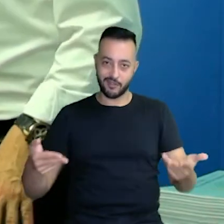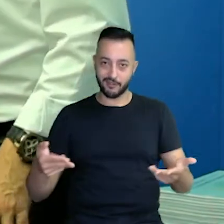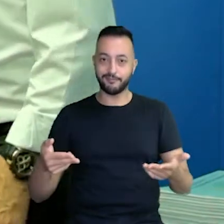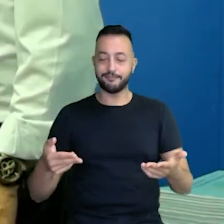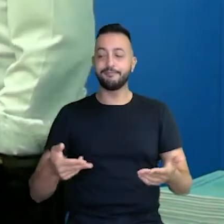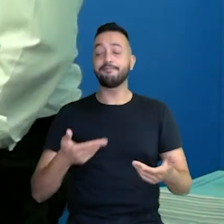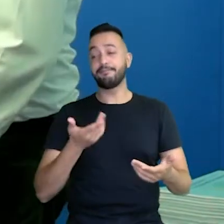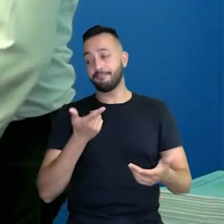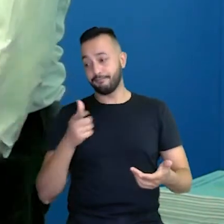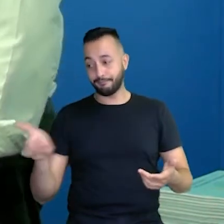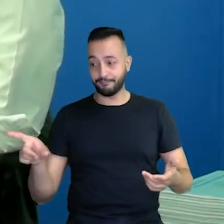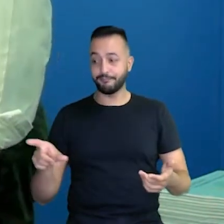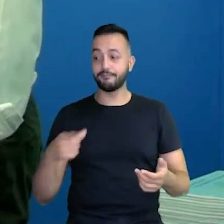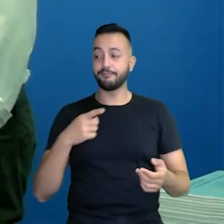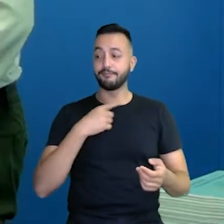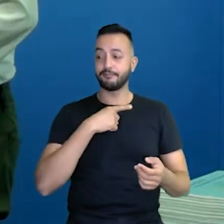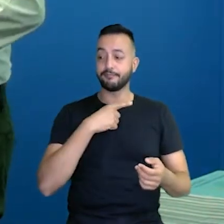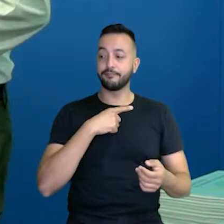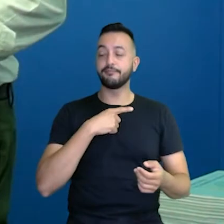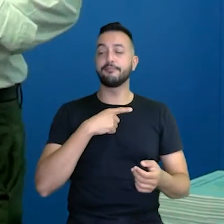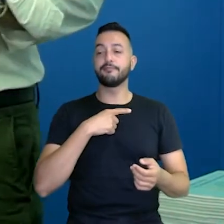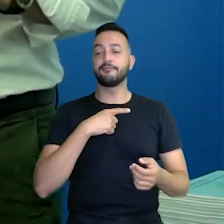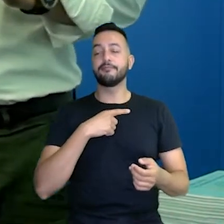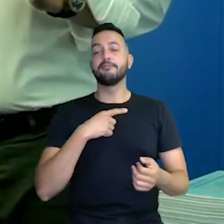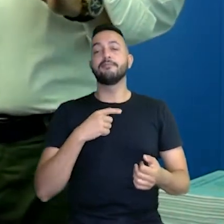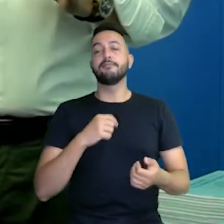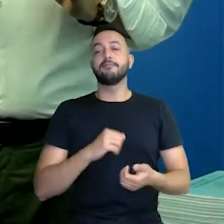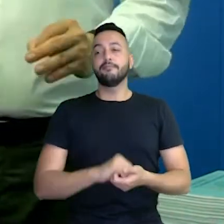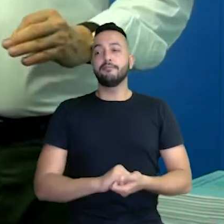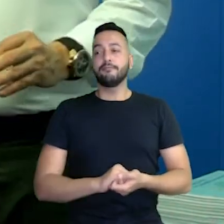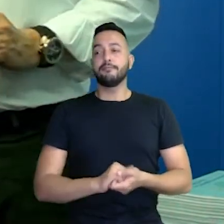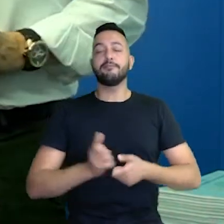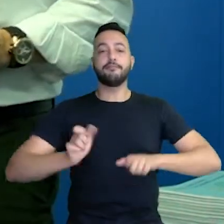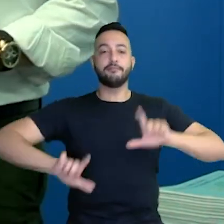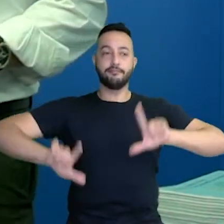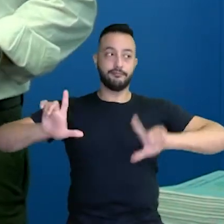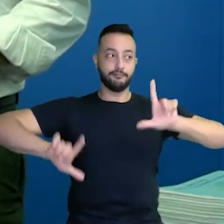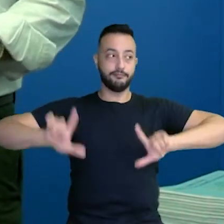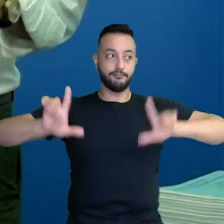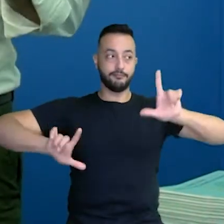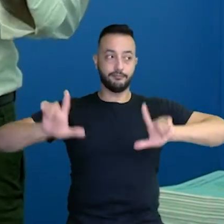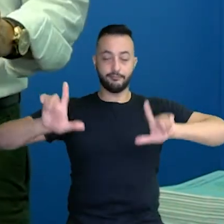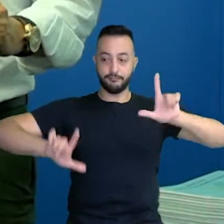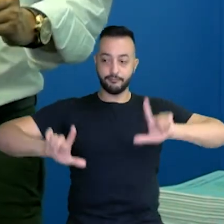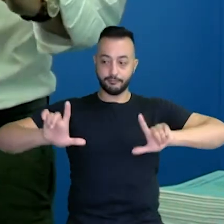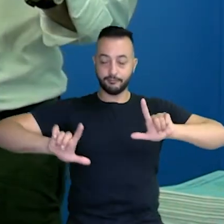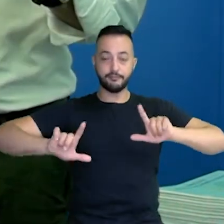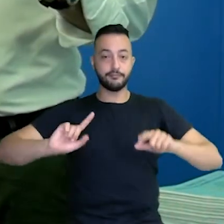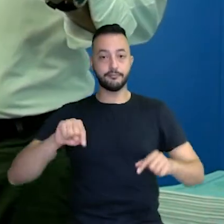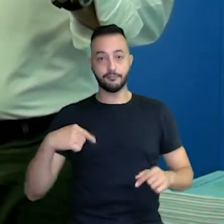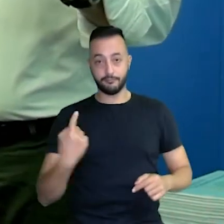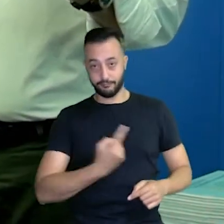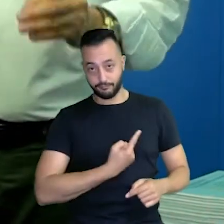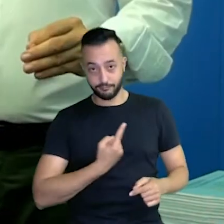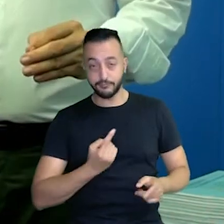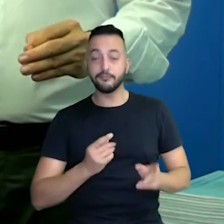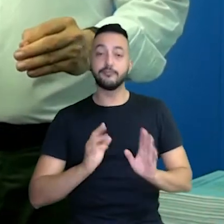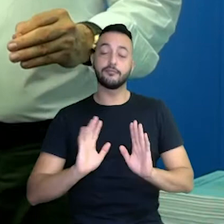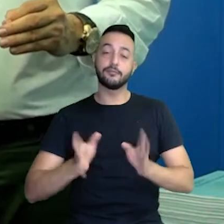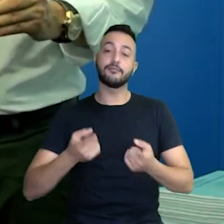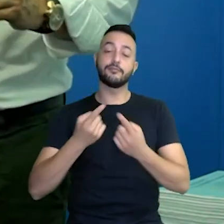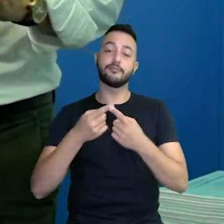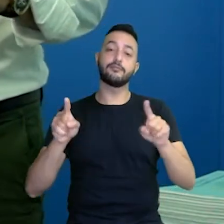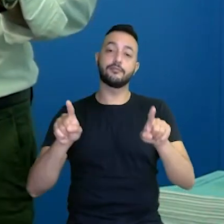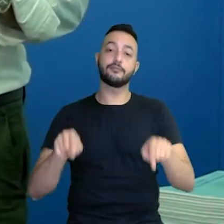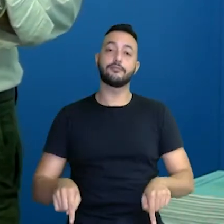Uma outra coisa é a televisão. Nós fizemos um